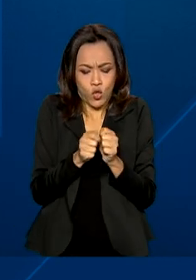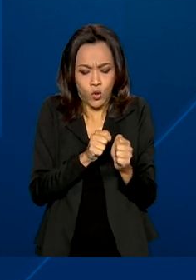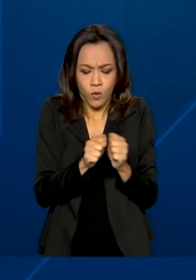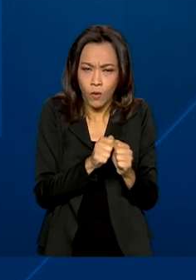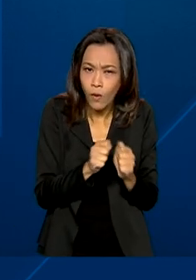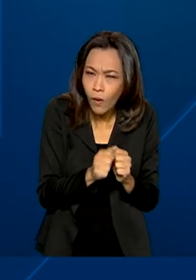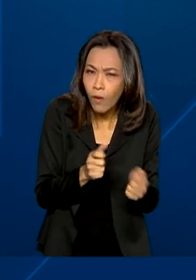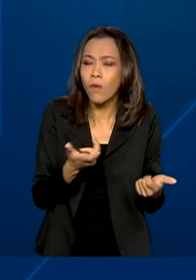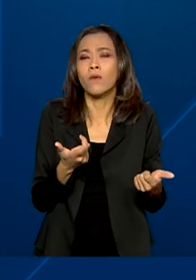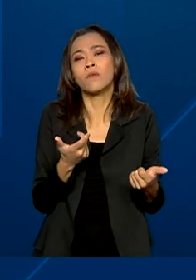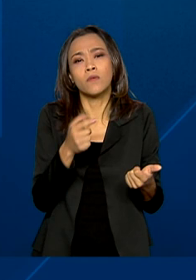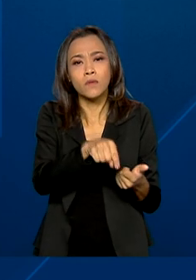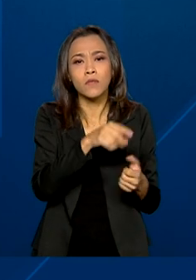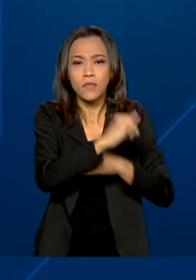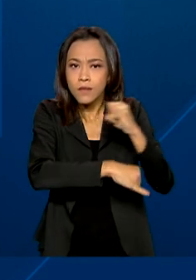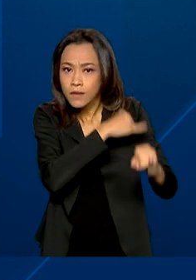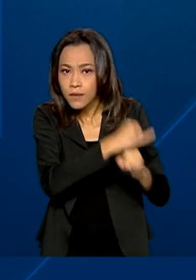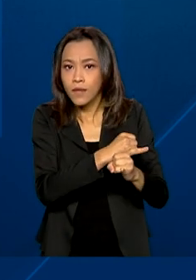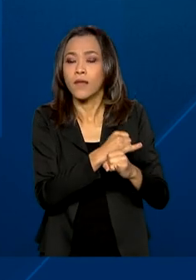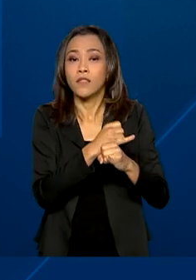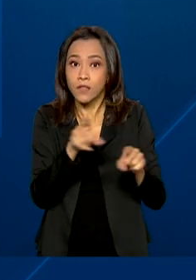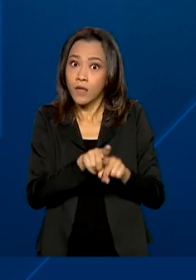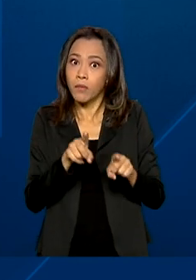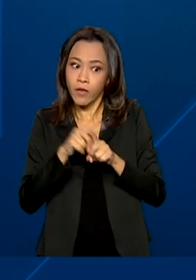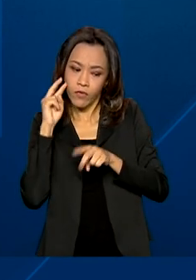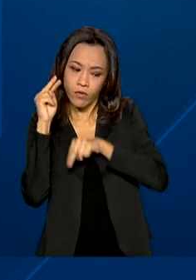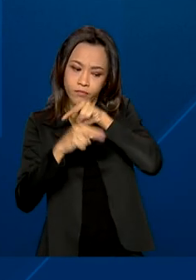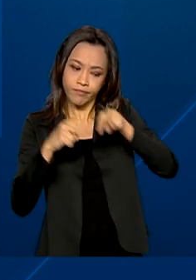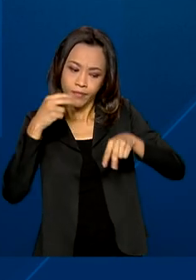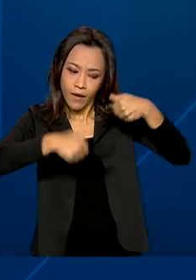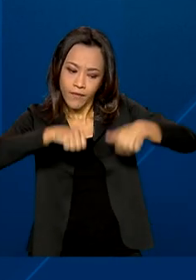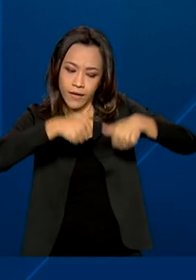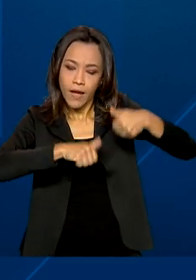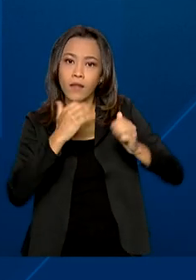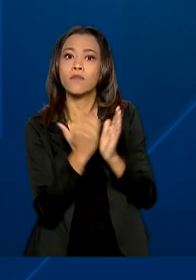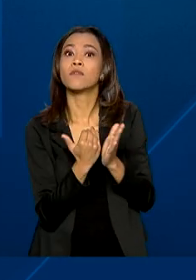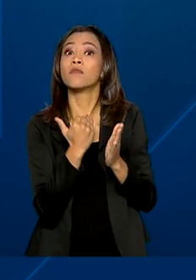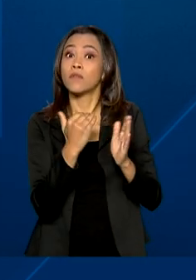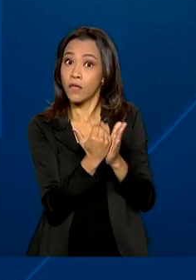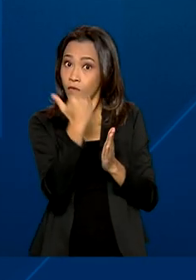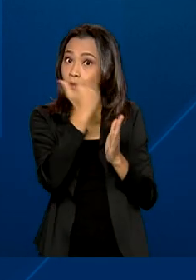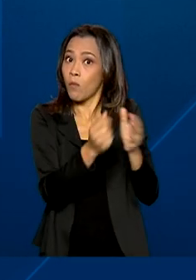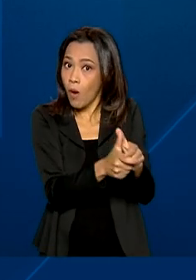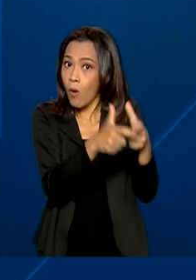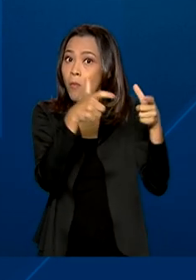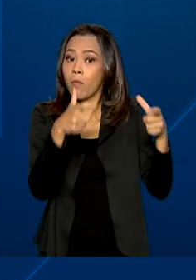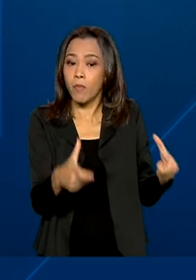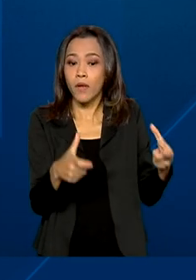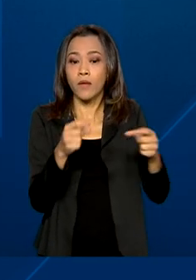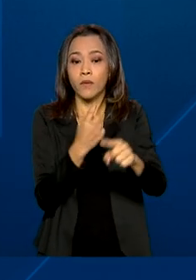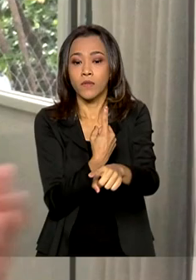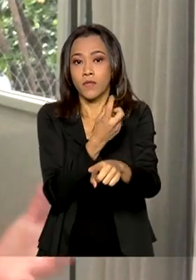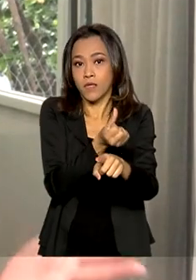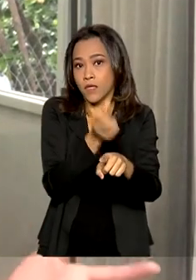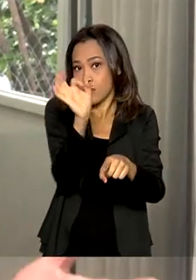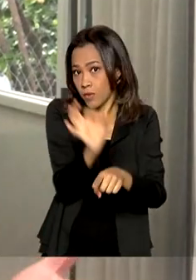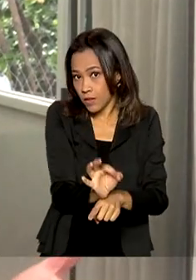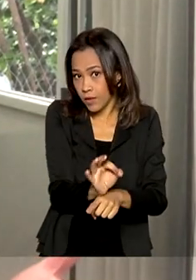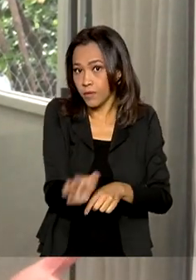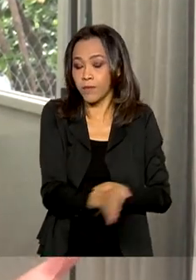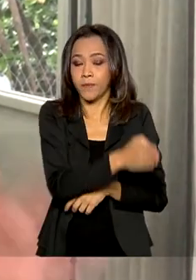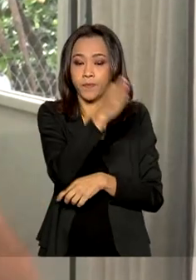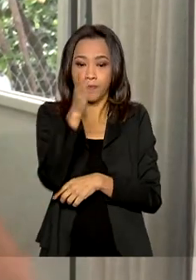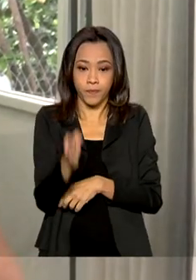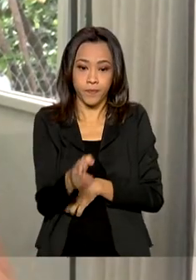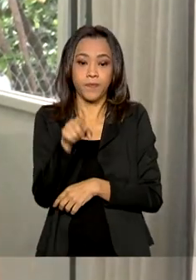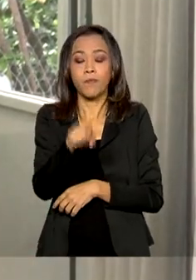aplicativos digitais analisados também cresceu, apresentando alta superior a 16%. A classificação